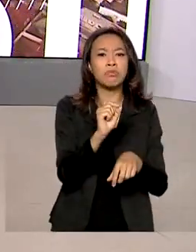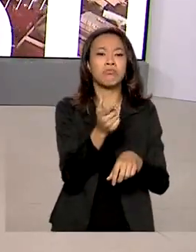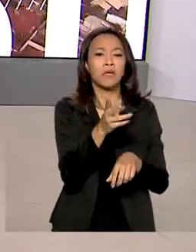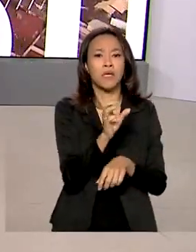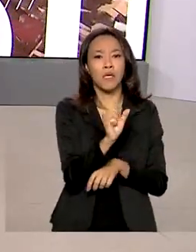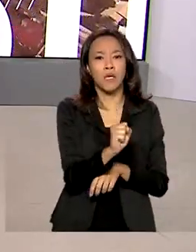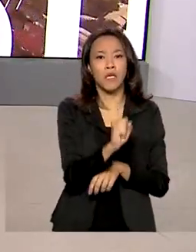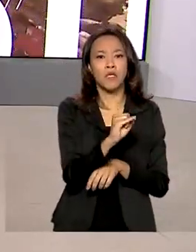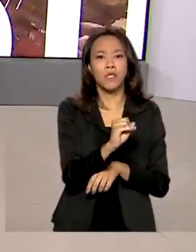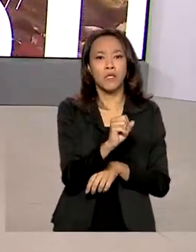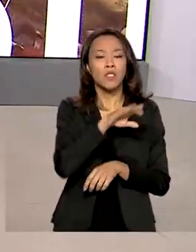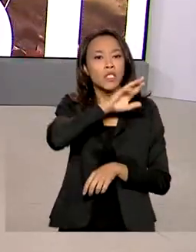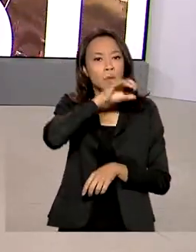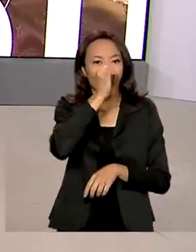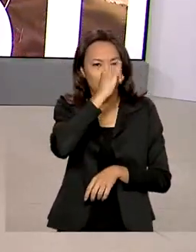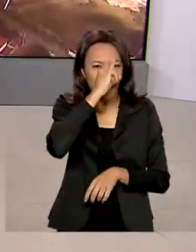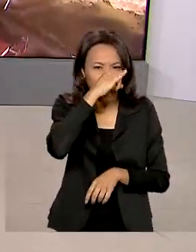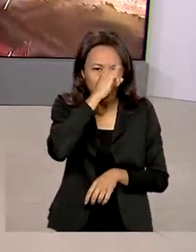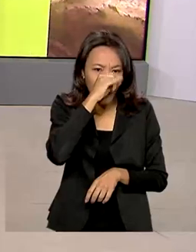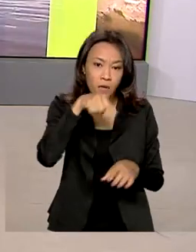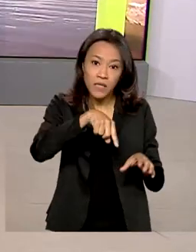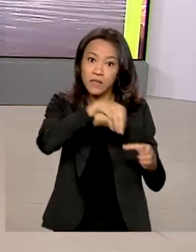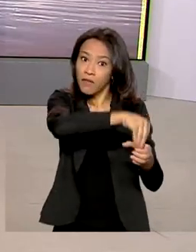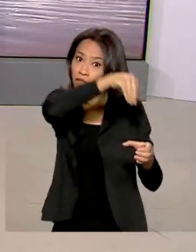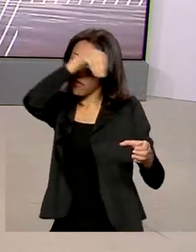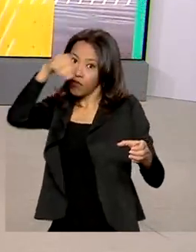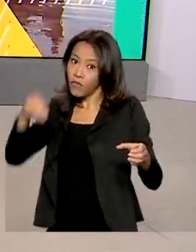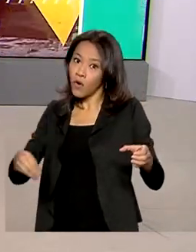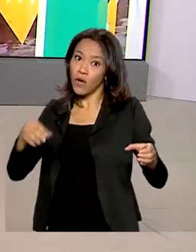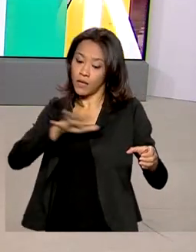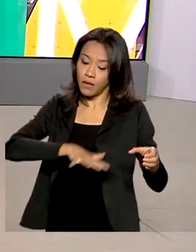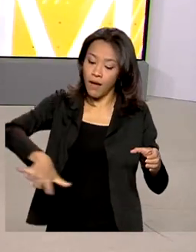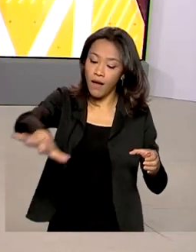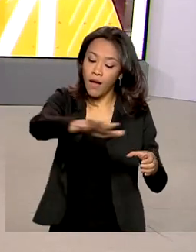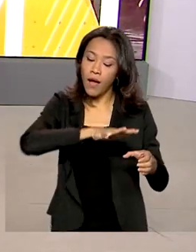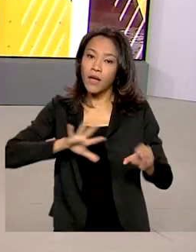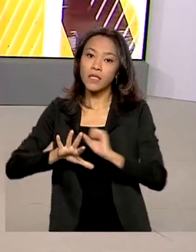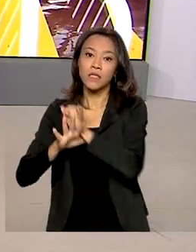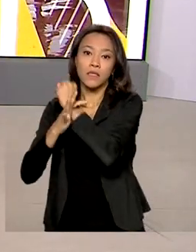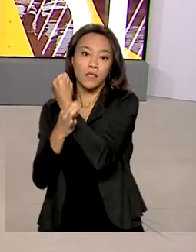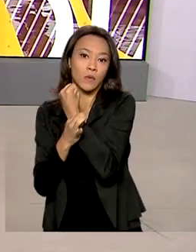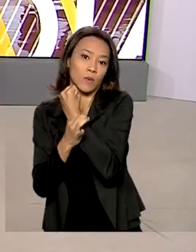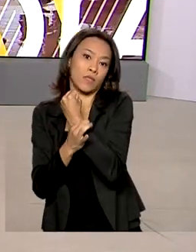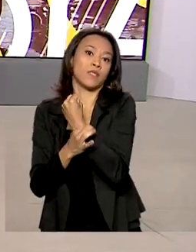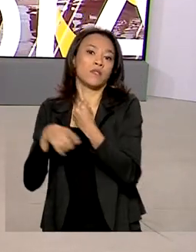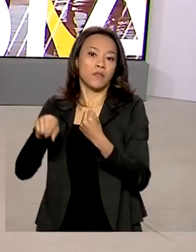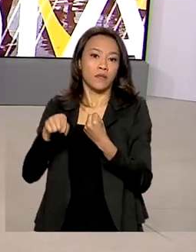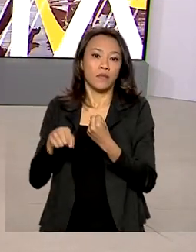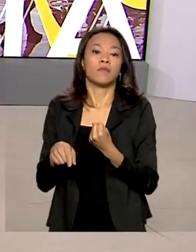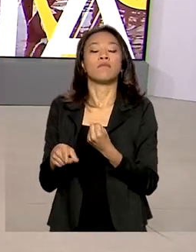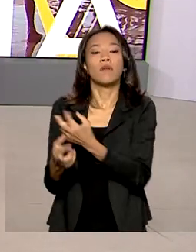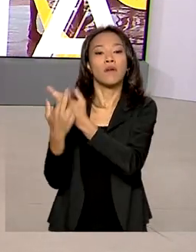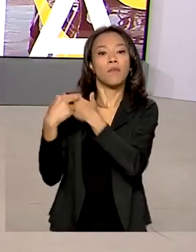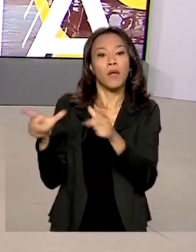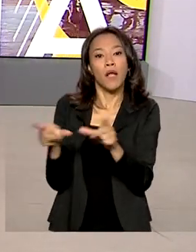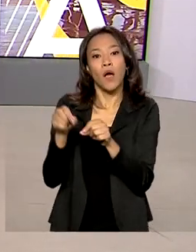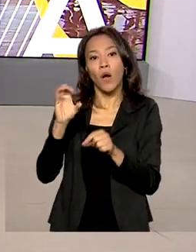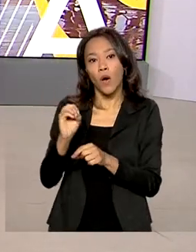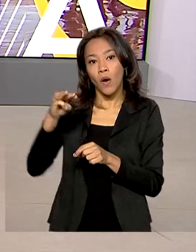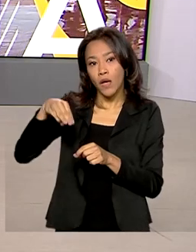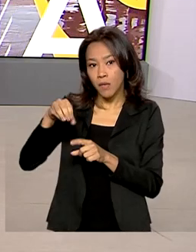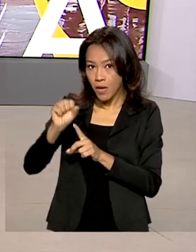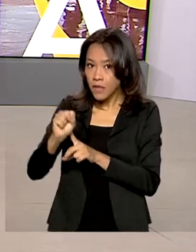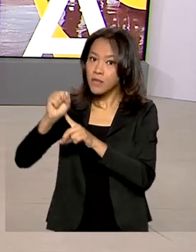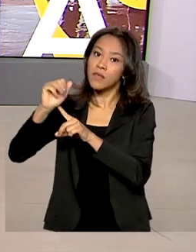estado localizado fora da zona reconhecida como livre da doença pela Organização Mundial de Saúde Animal. O caso ocorreu no